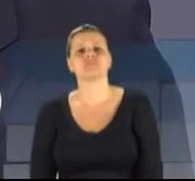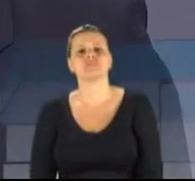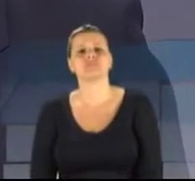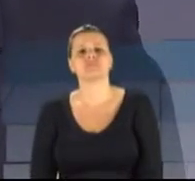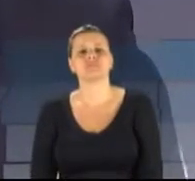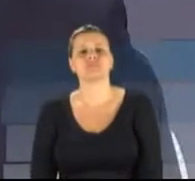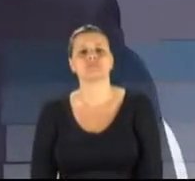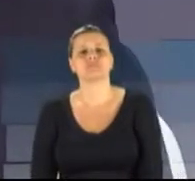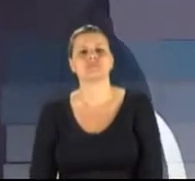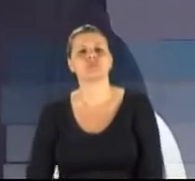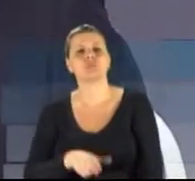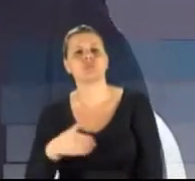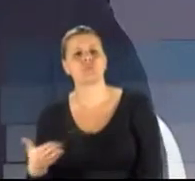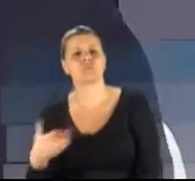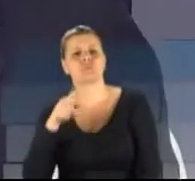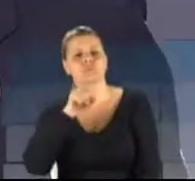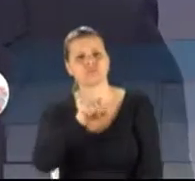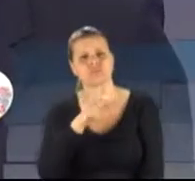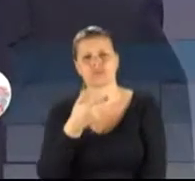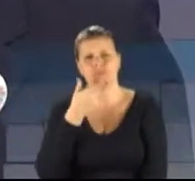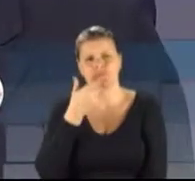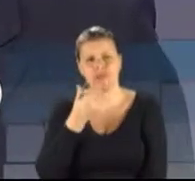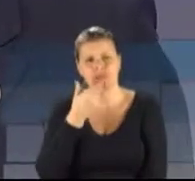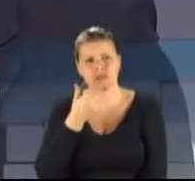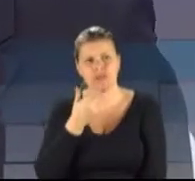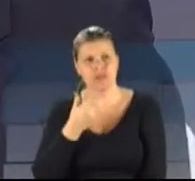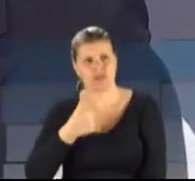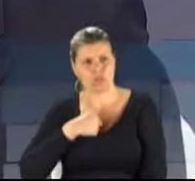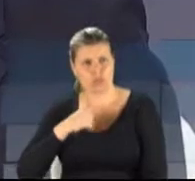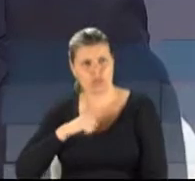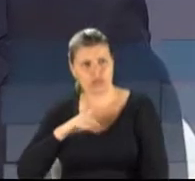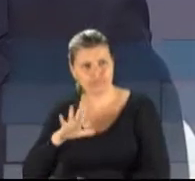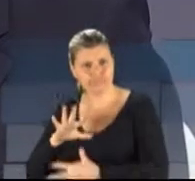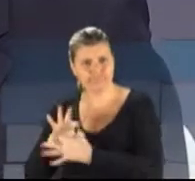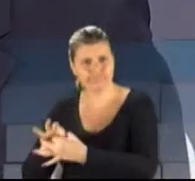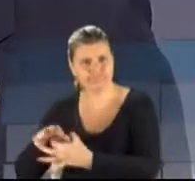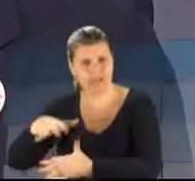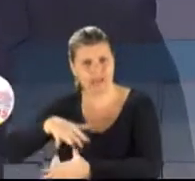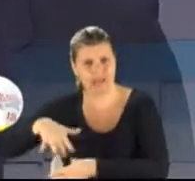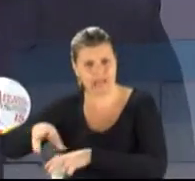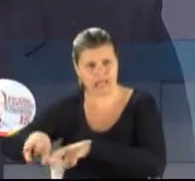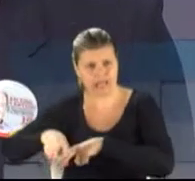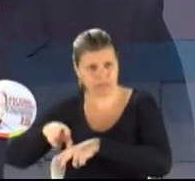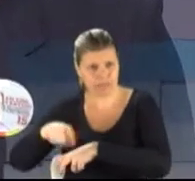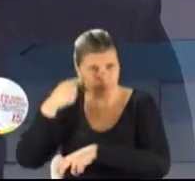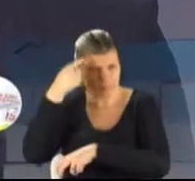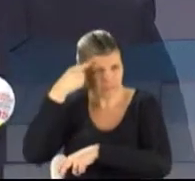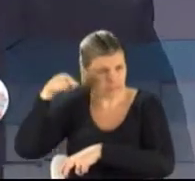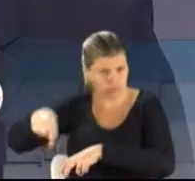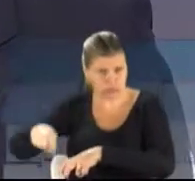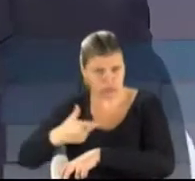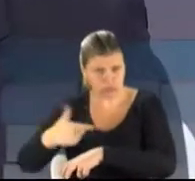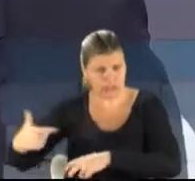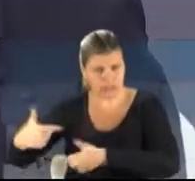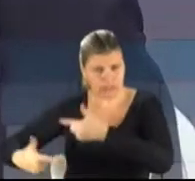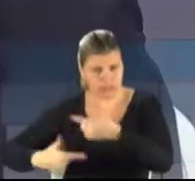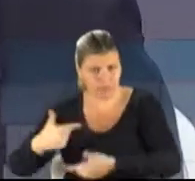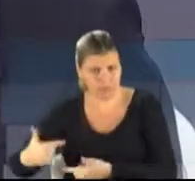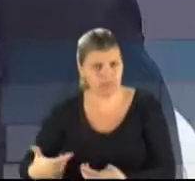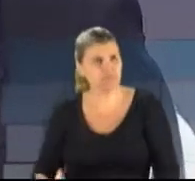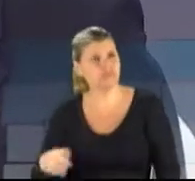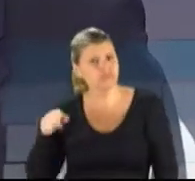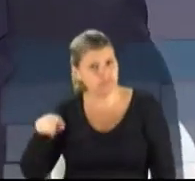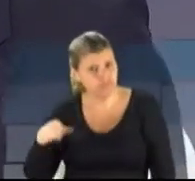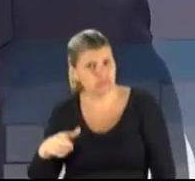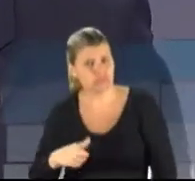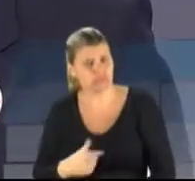Quando o senhor fala que eu tenho vinculação no campo, dá a sensação que o campo não trabalha. O campo é gerador de